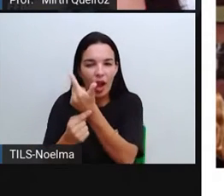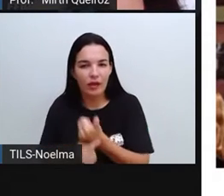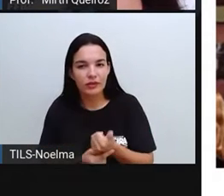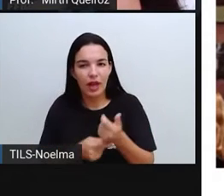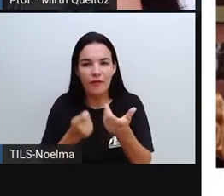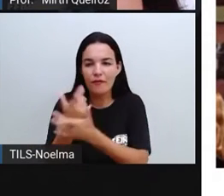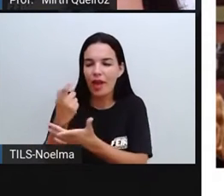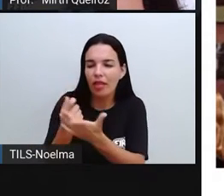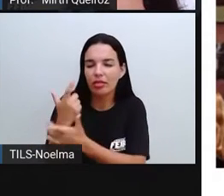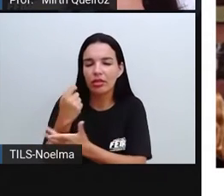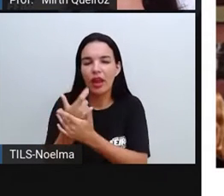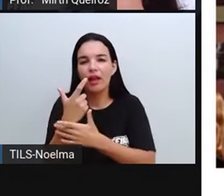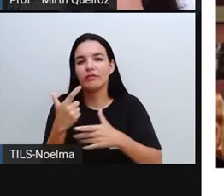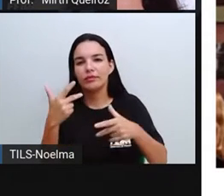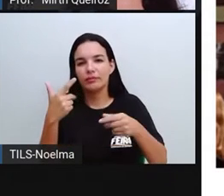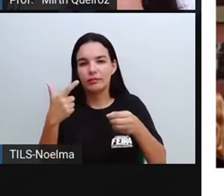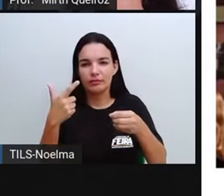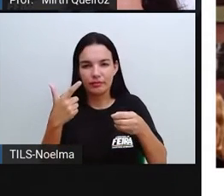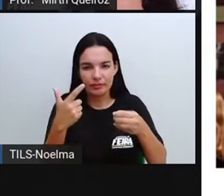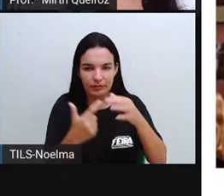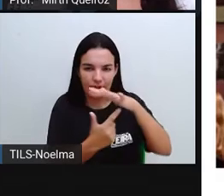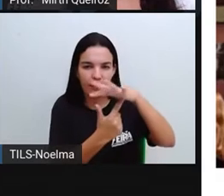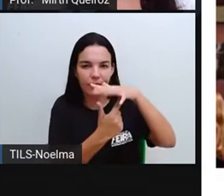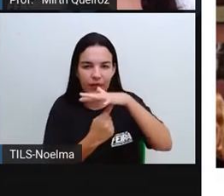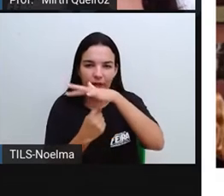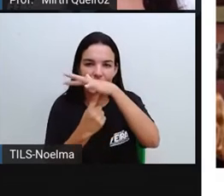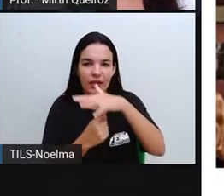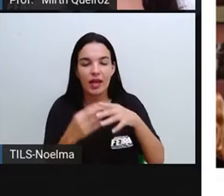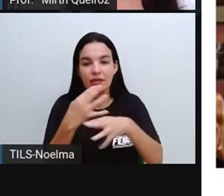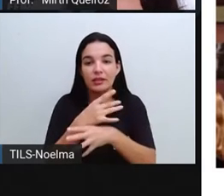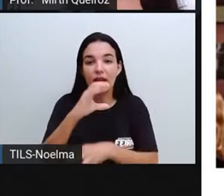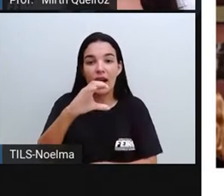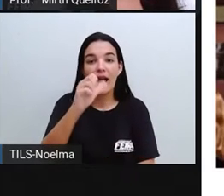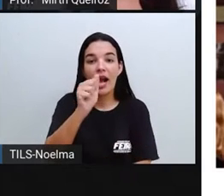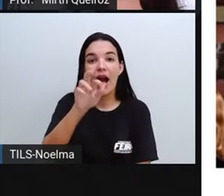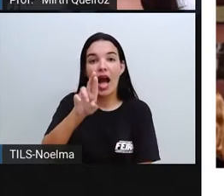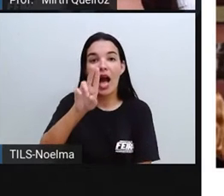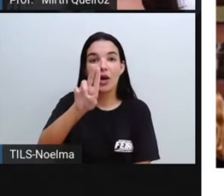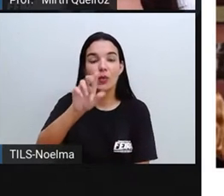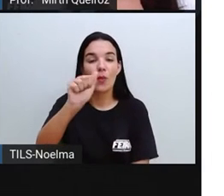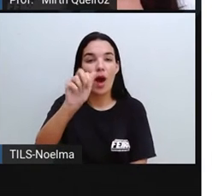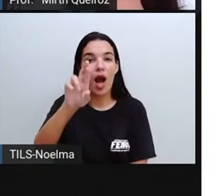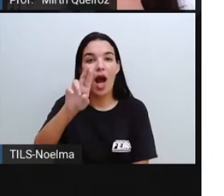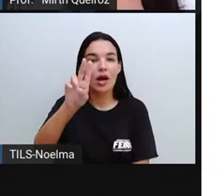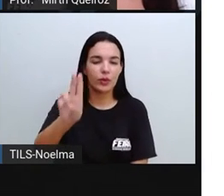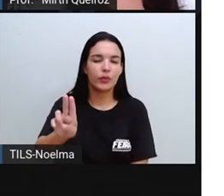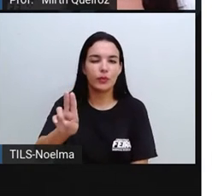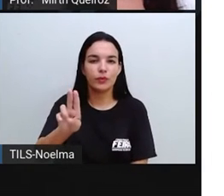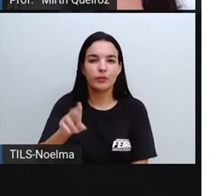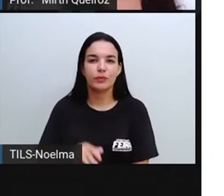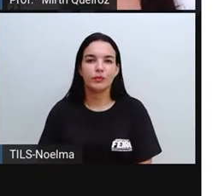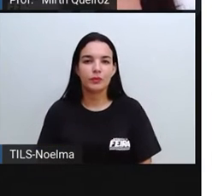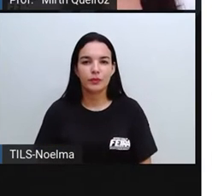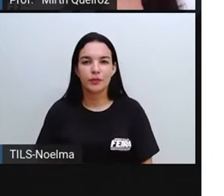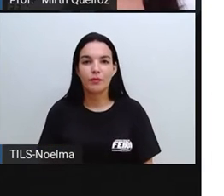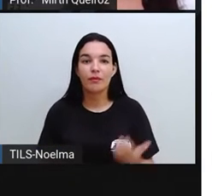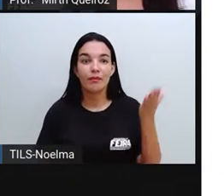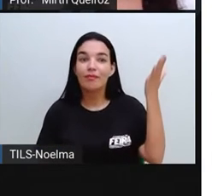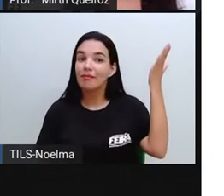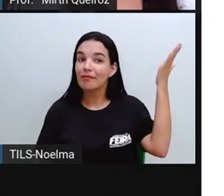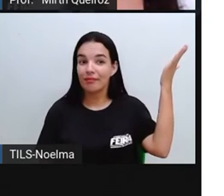de Caruaru. E aqui a gente tem, bem-vindo ao alto do Moura, Que é o maior centro de artes